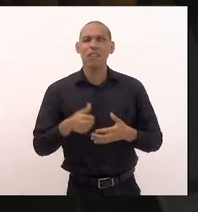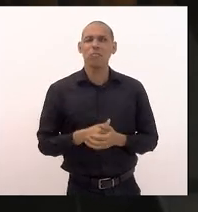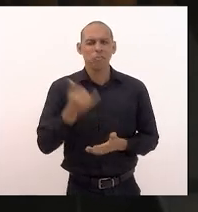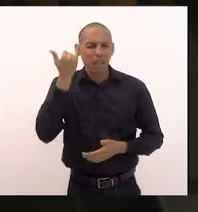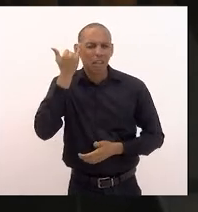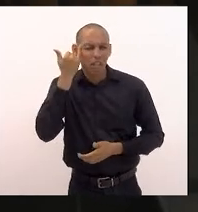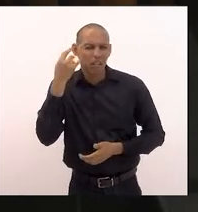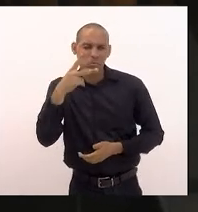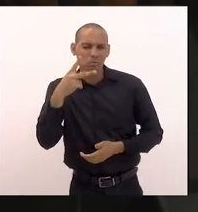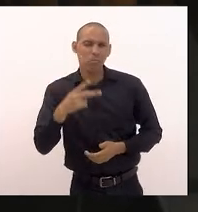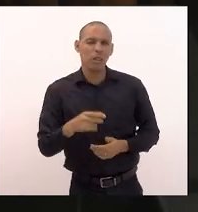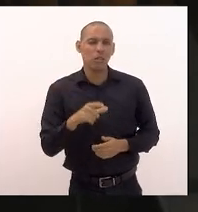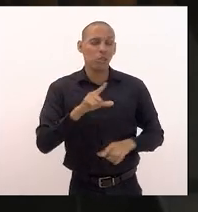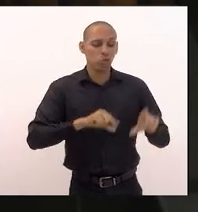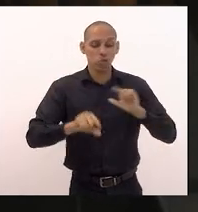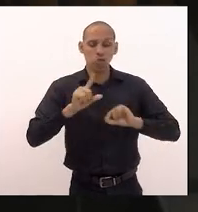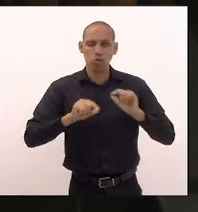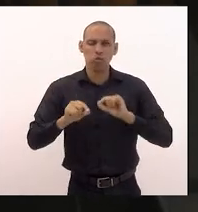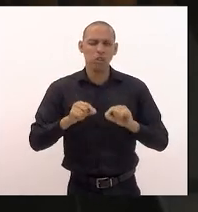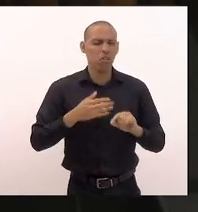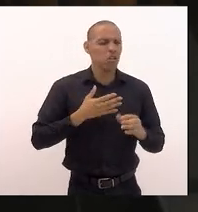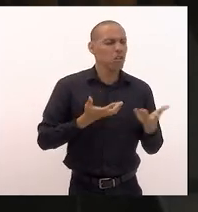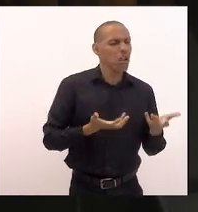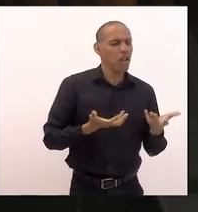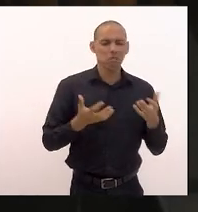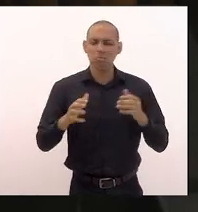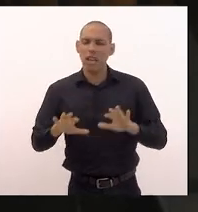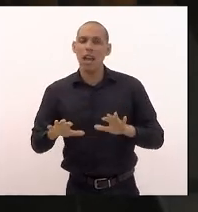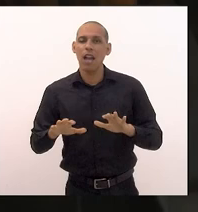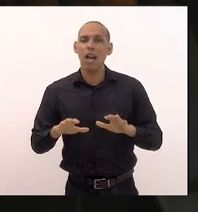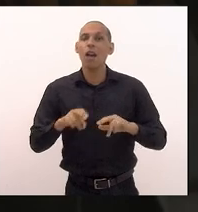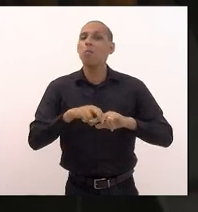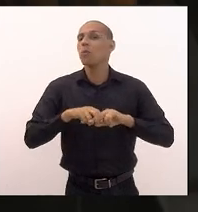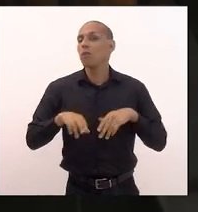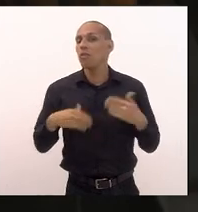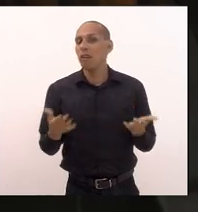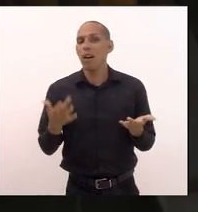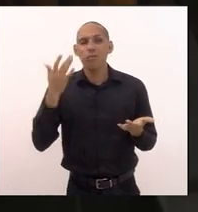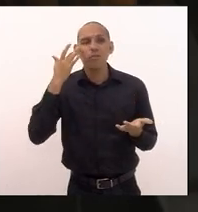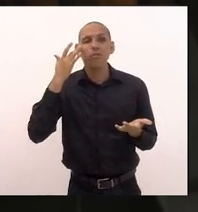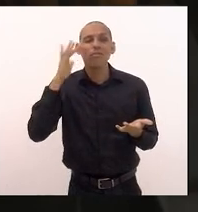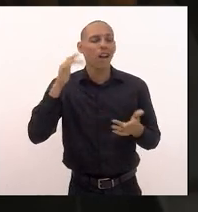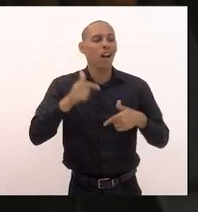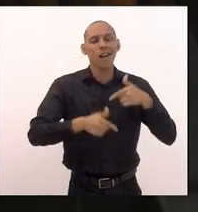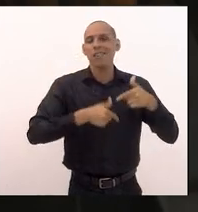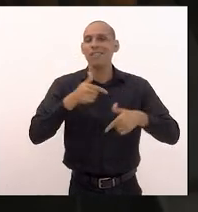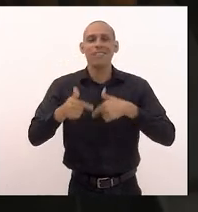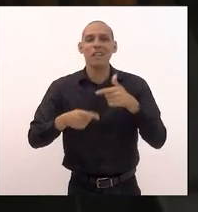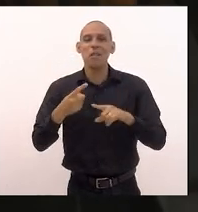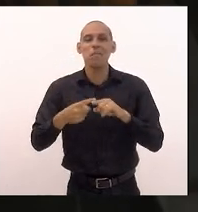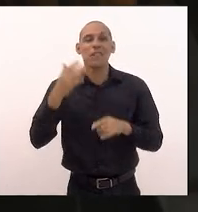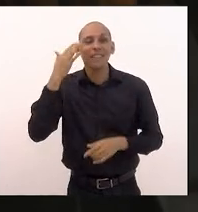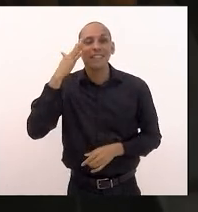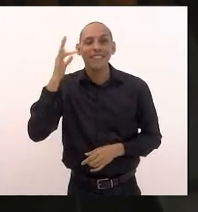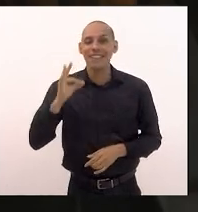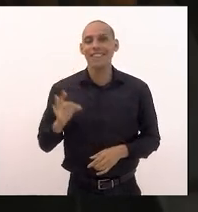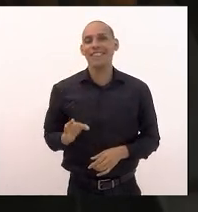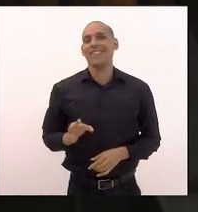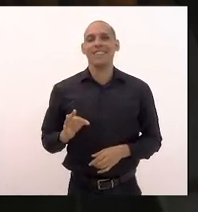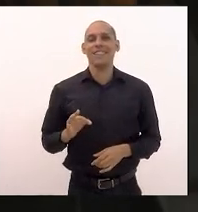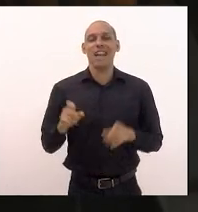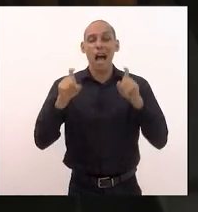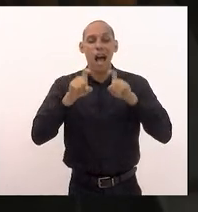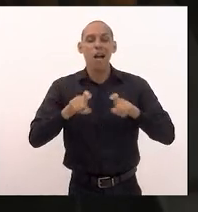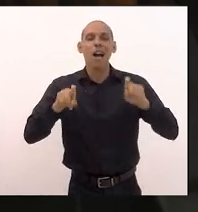preguiça seletiva ela tem uma razão vossa excelência não sabe nem como conduzir porque não entende como funciona a máquina pública